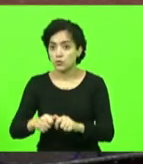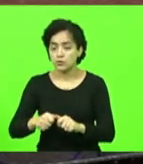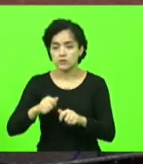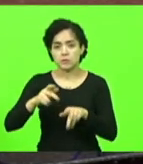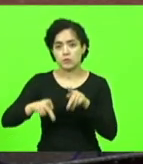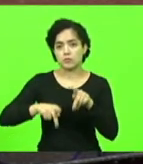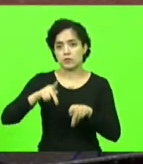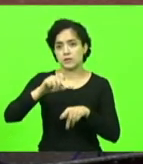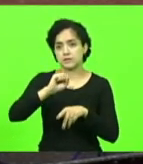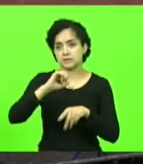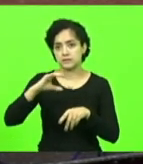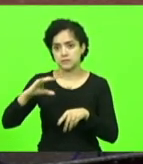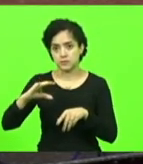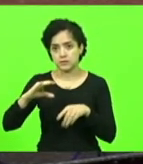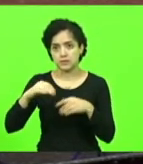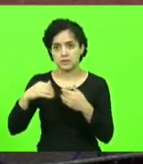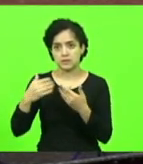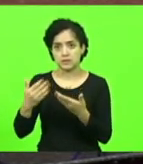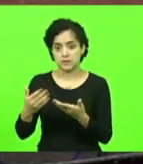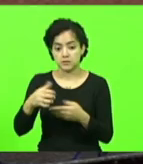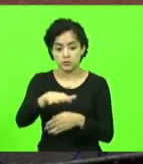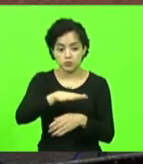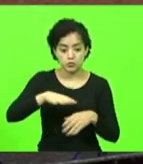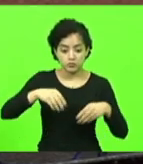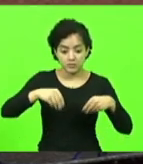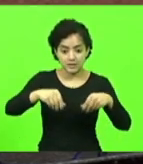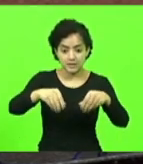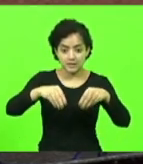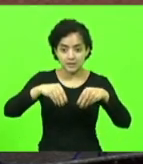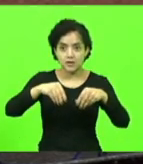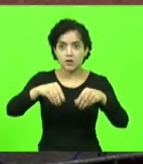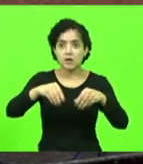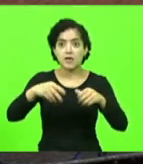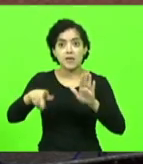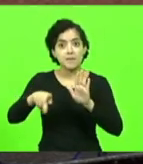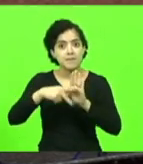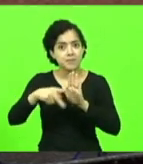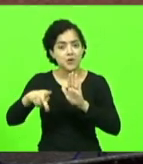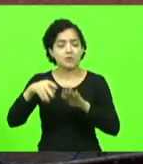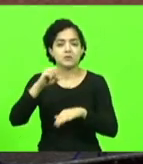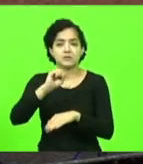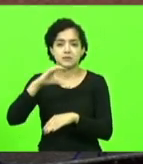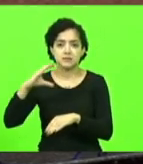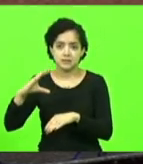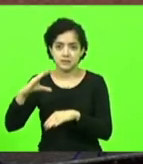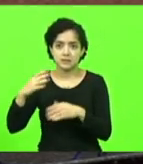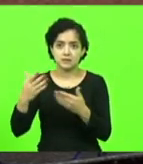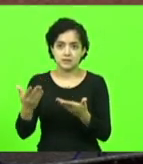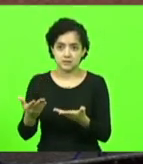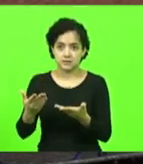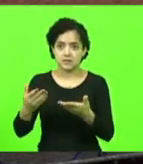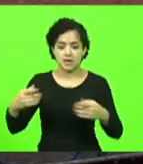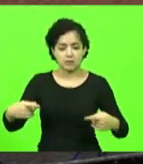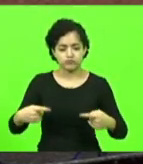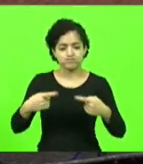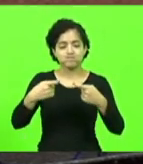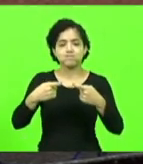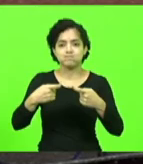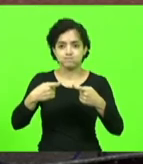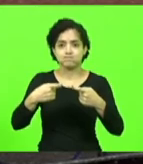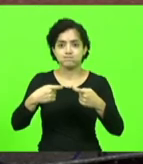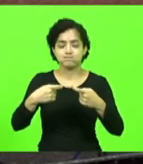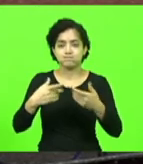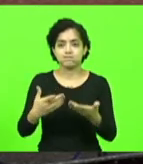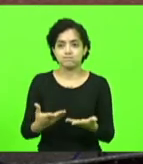no sentido de que o território era e pertence a Santa Catarina por essa brava luta dos nossos guerreiros